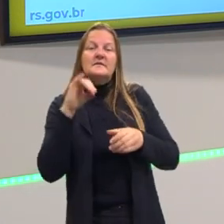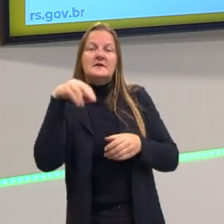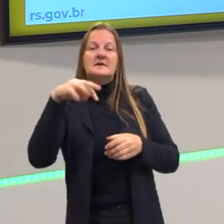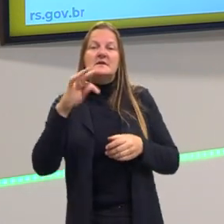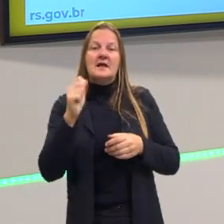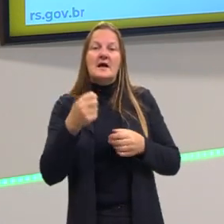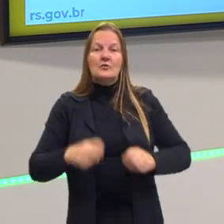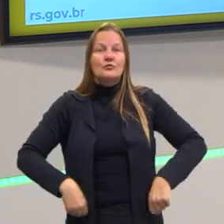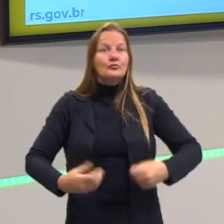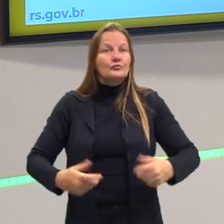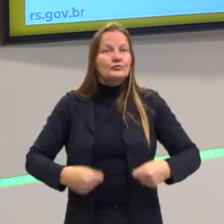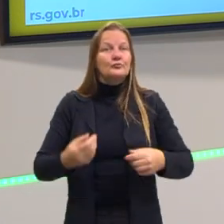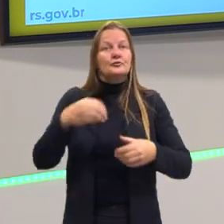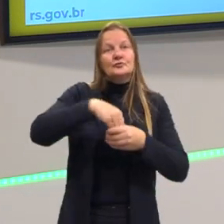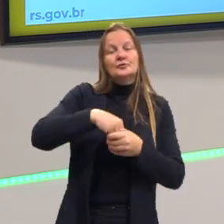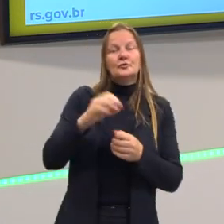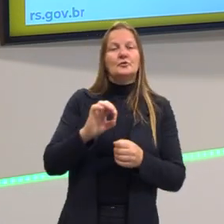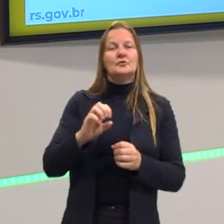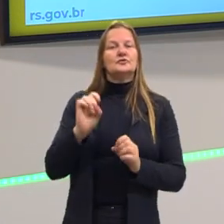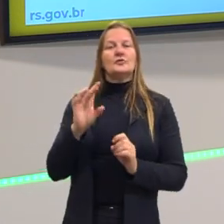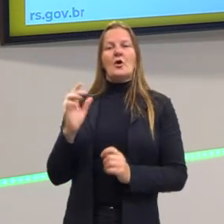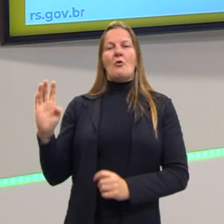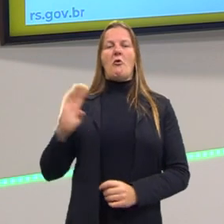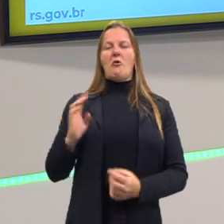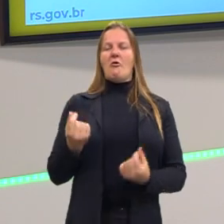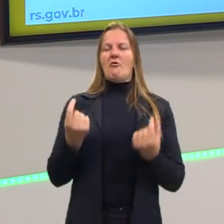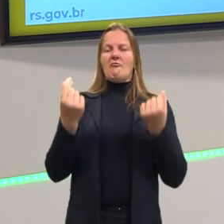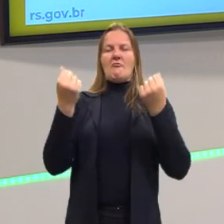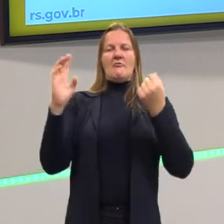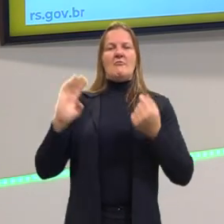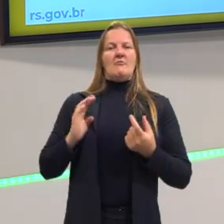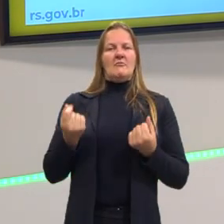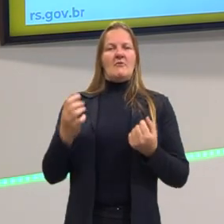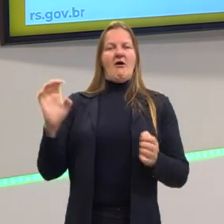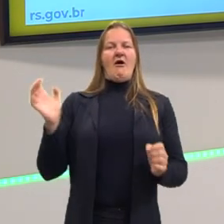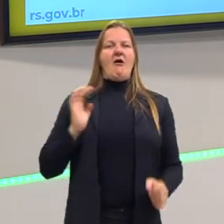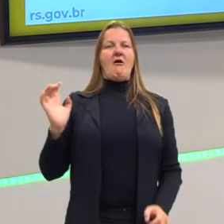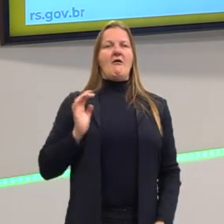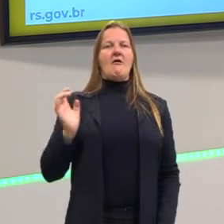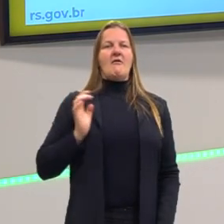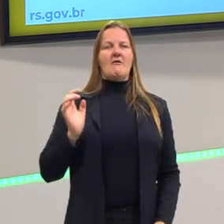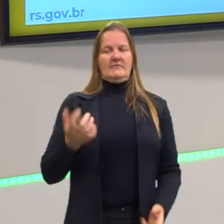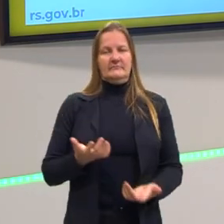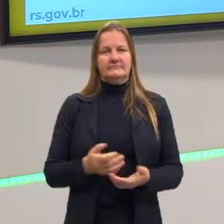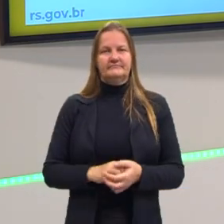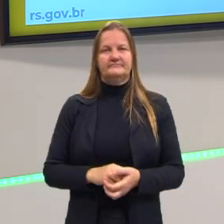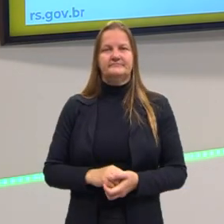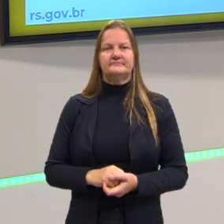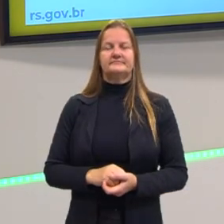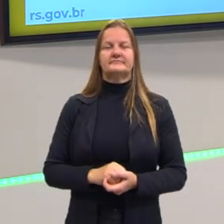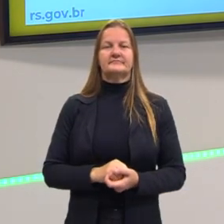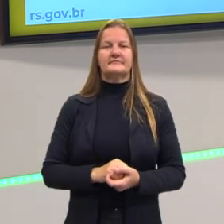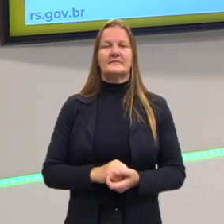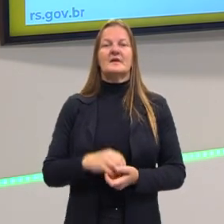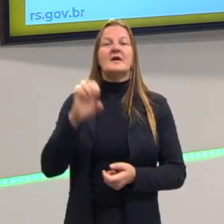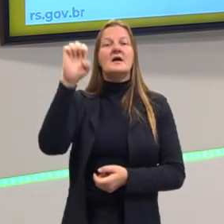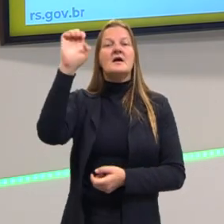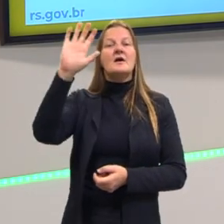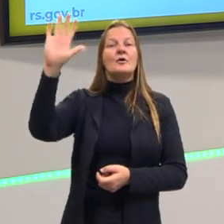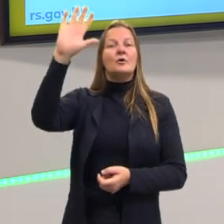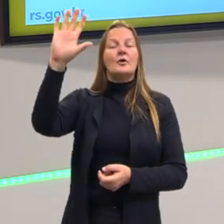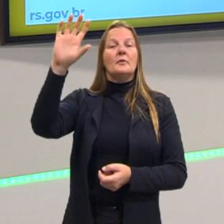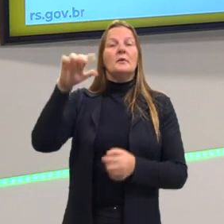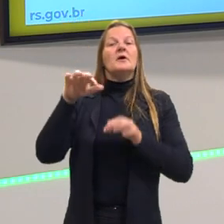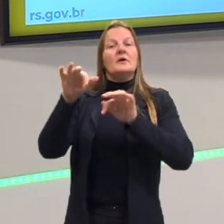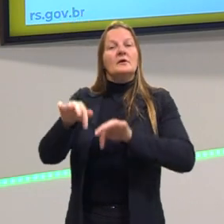preocupada unicamente com ela. E nós temos uma diferença também que a burguesia europeia, ela emerge